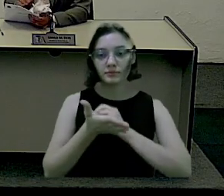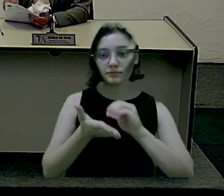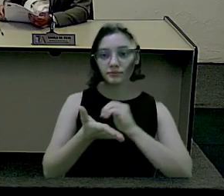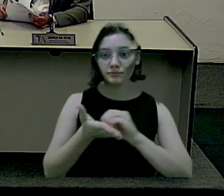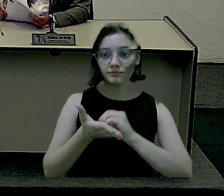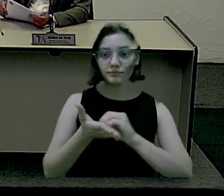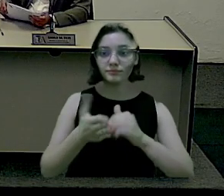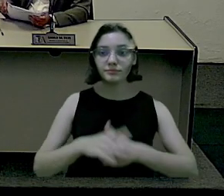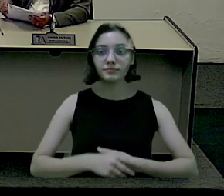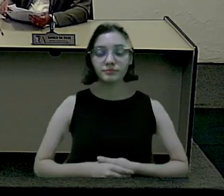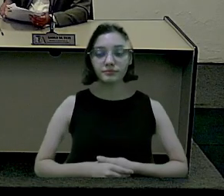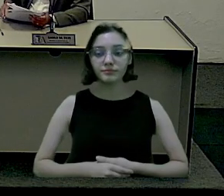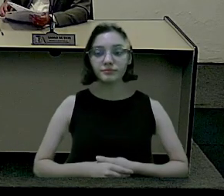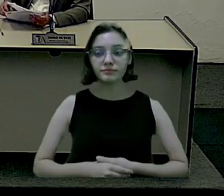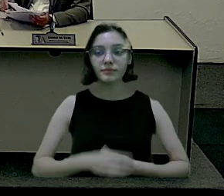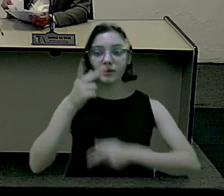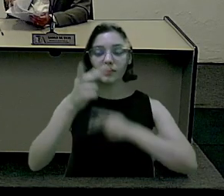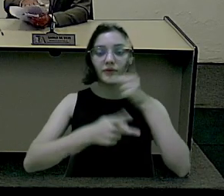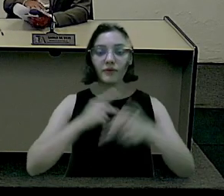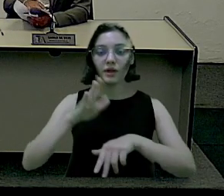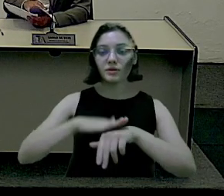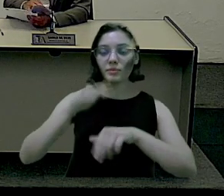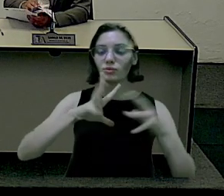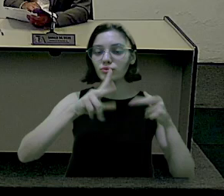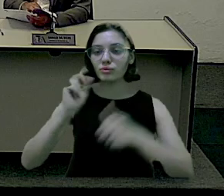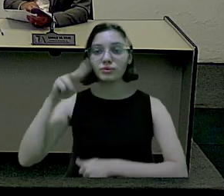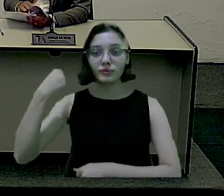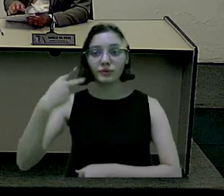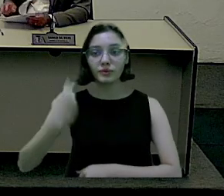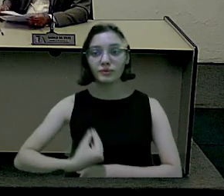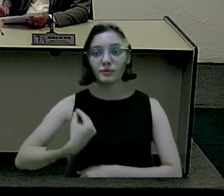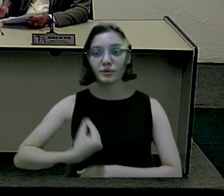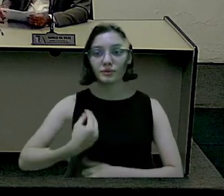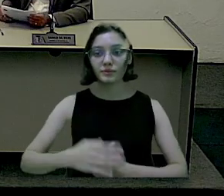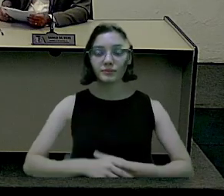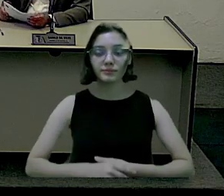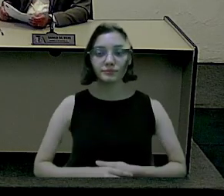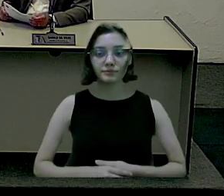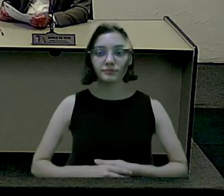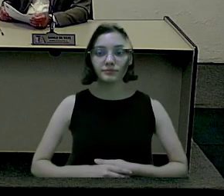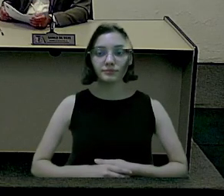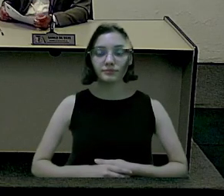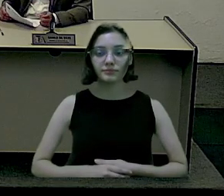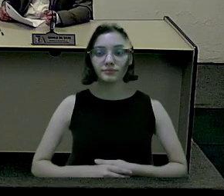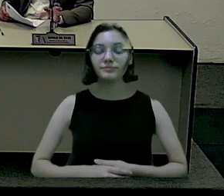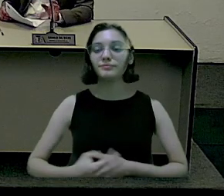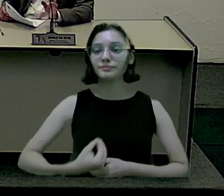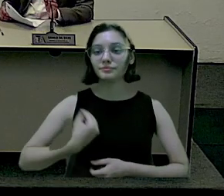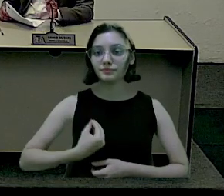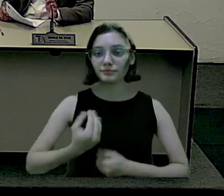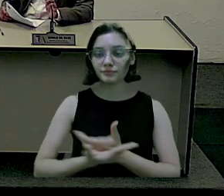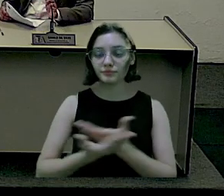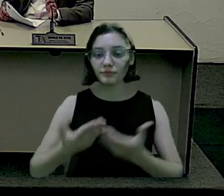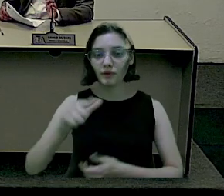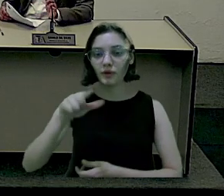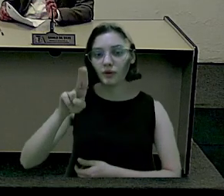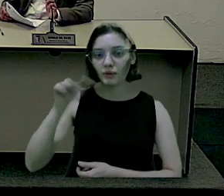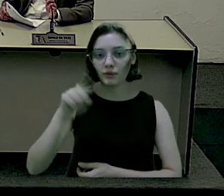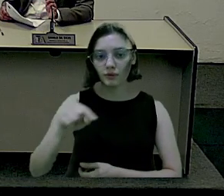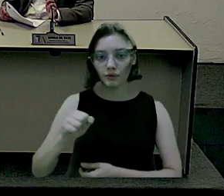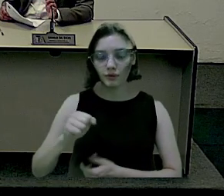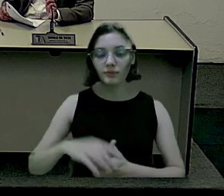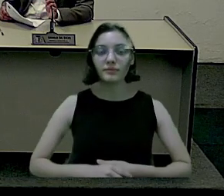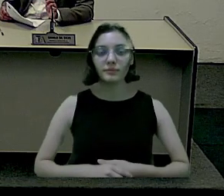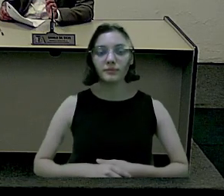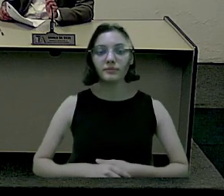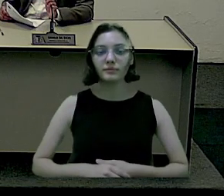senhor primeiro secretário para que proceda a chamada dos senhores vereadores. Álvaro Camilo Cardoso. Presente. André Luiz de